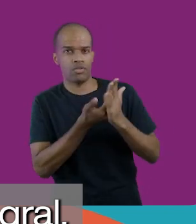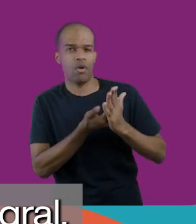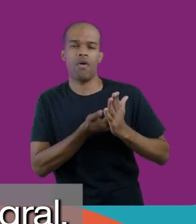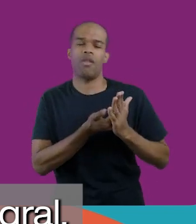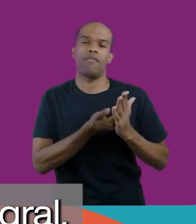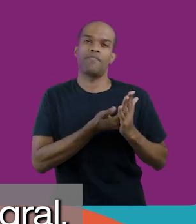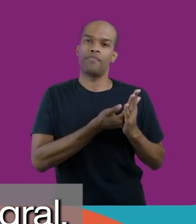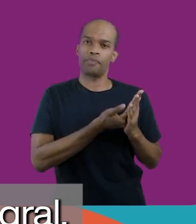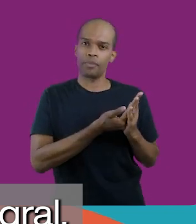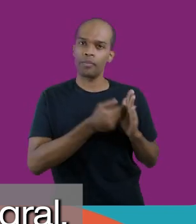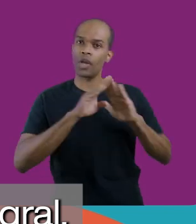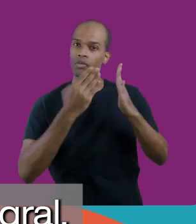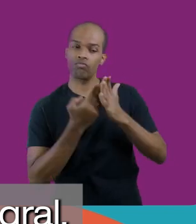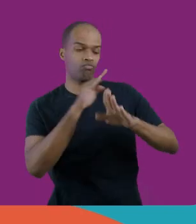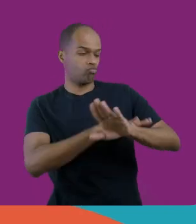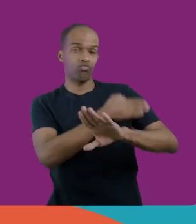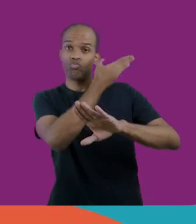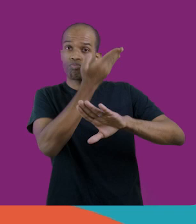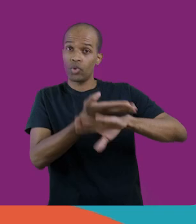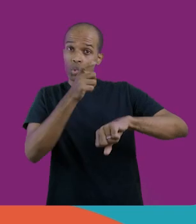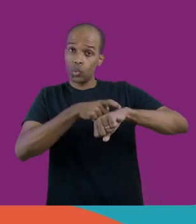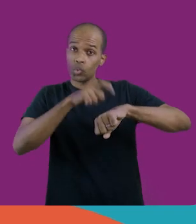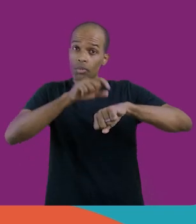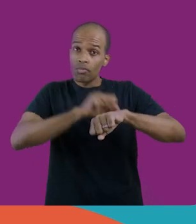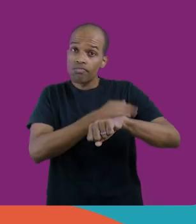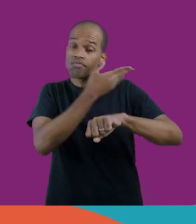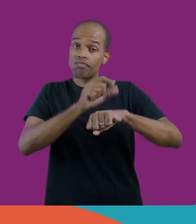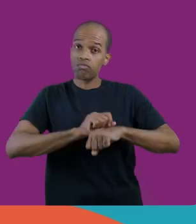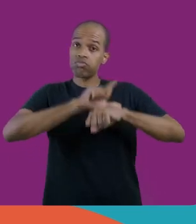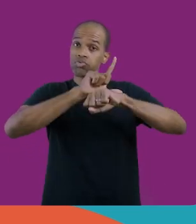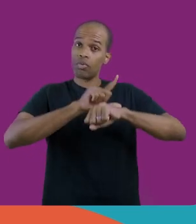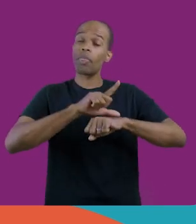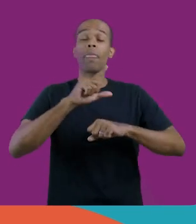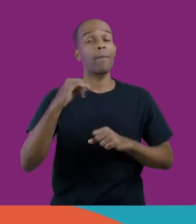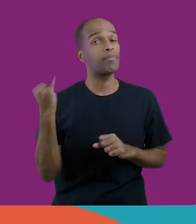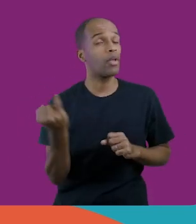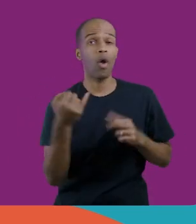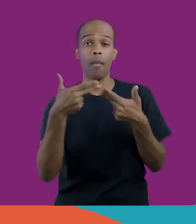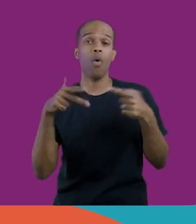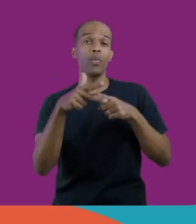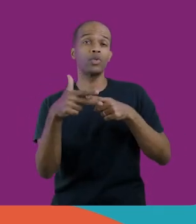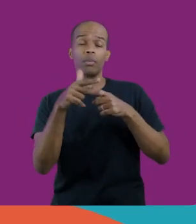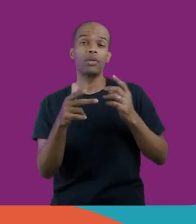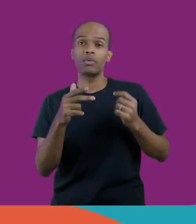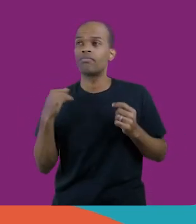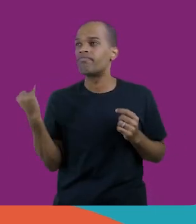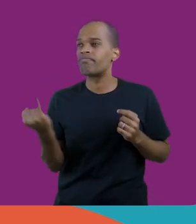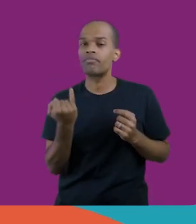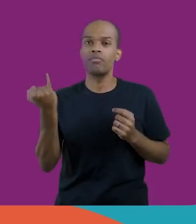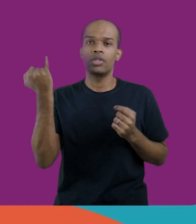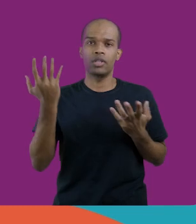a educação integral, em tempo integral, é um excepcional instrumento em